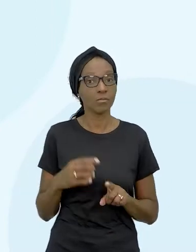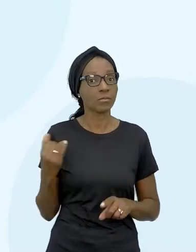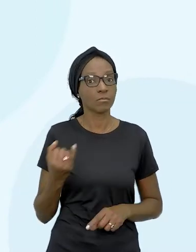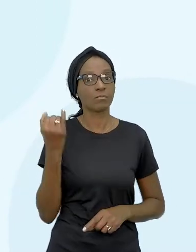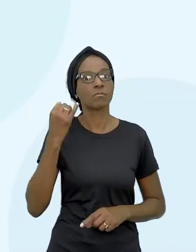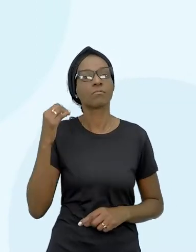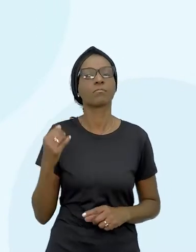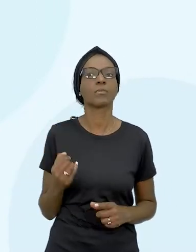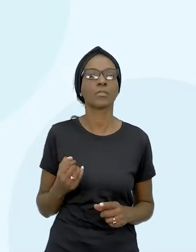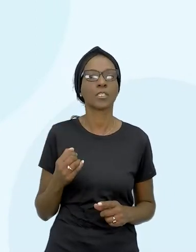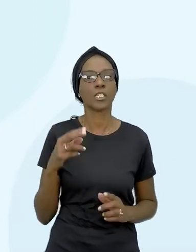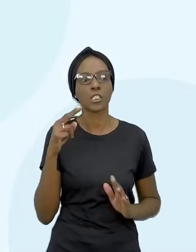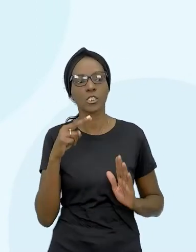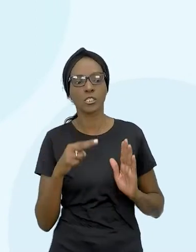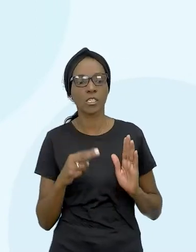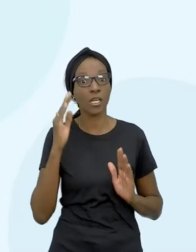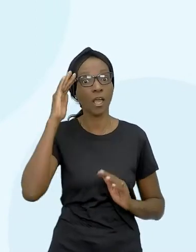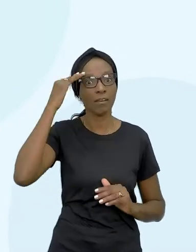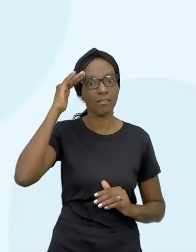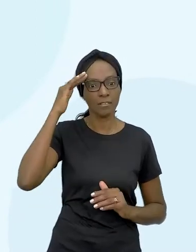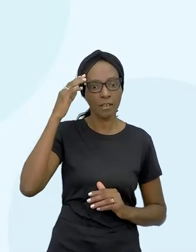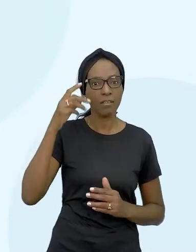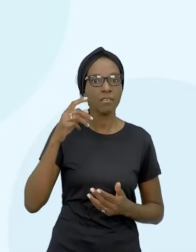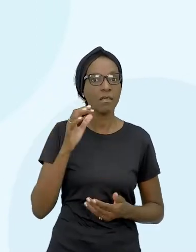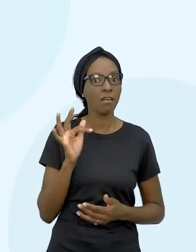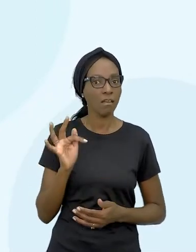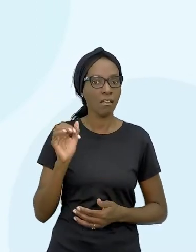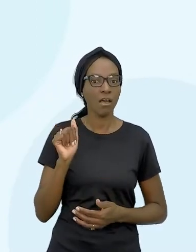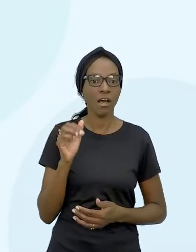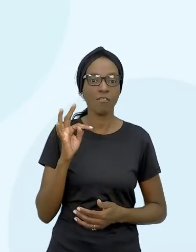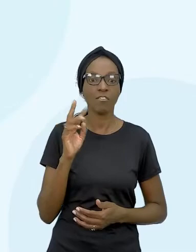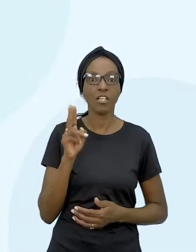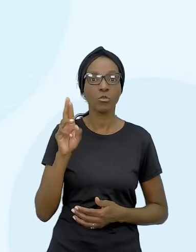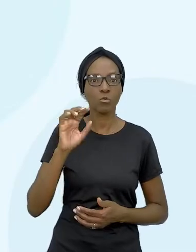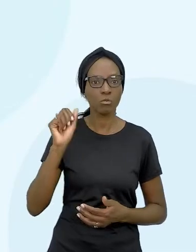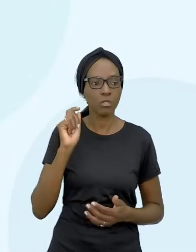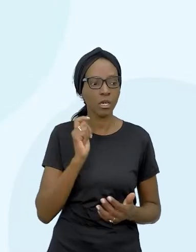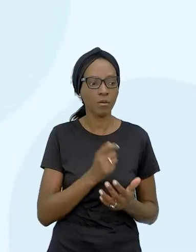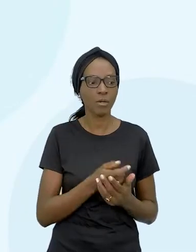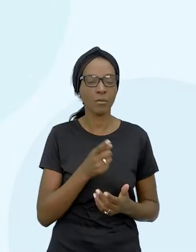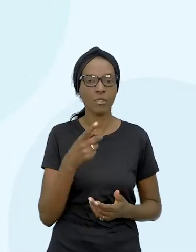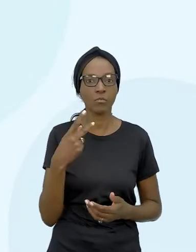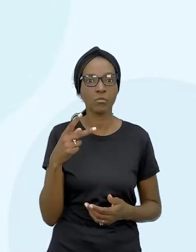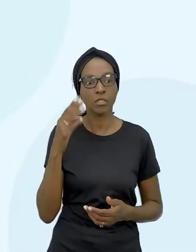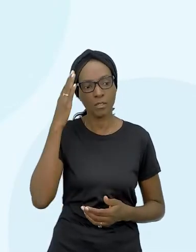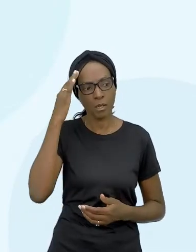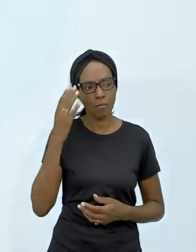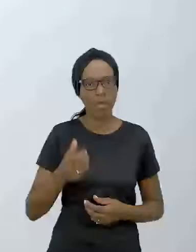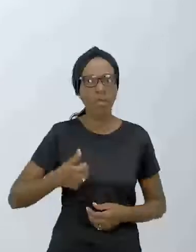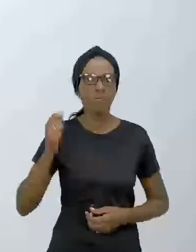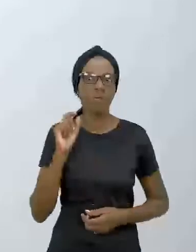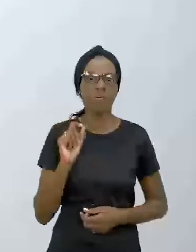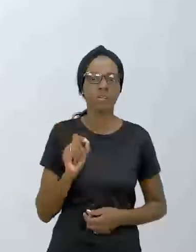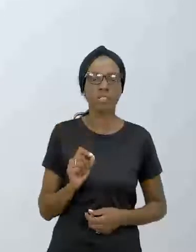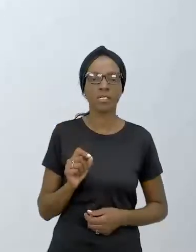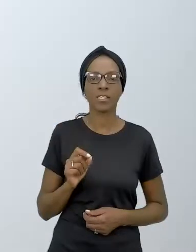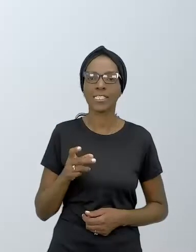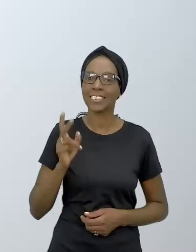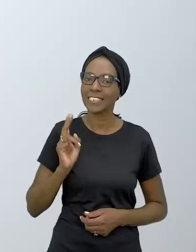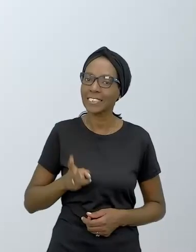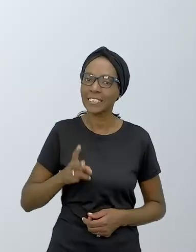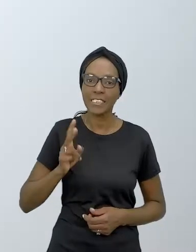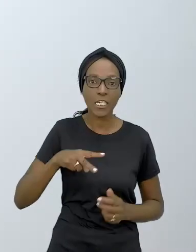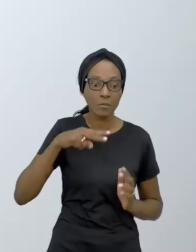leitura e da compreensão da fatura para saber a melhor opção de pagamento foi o eu falei sempre, sempre